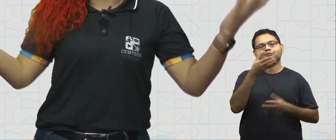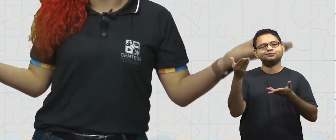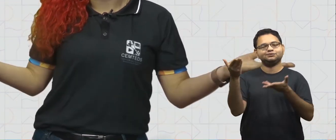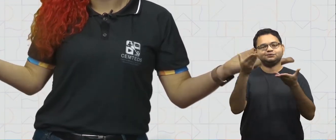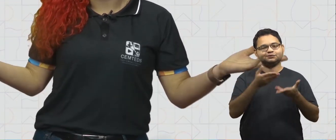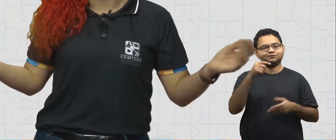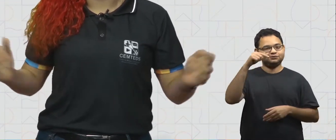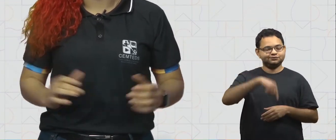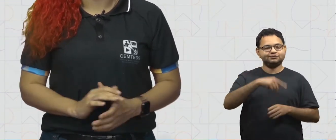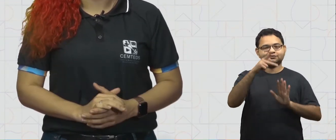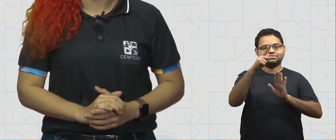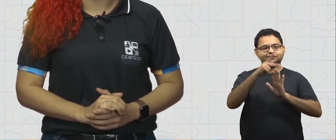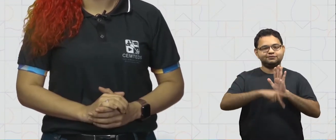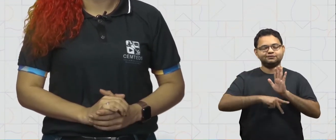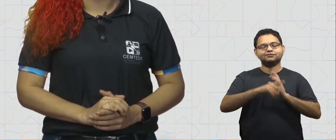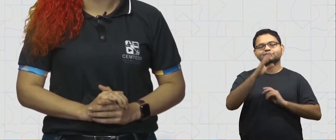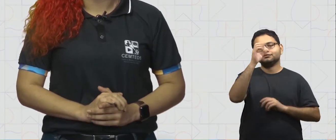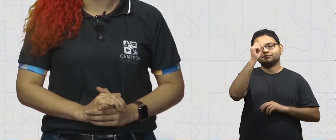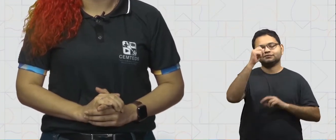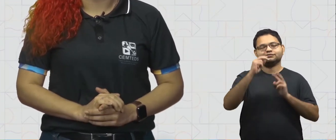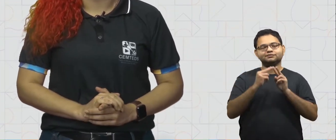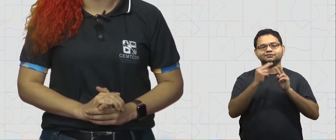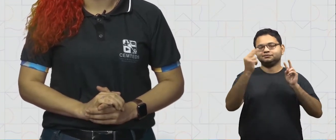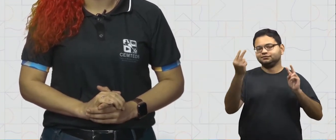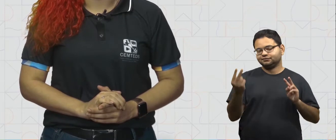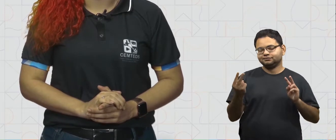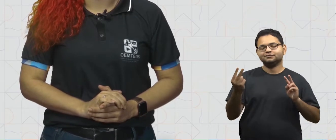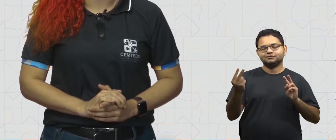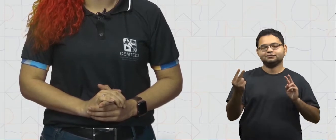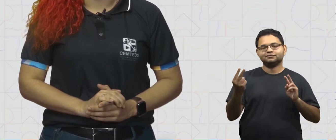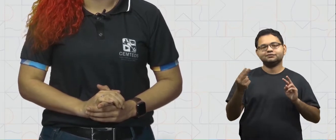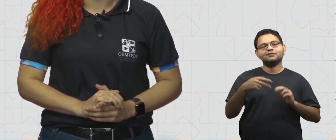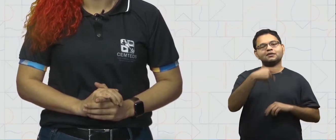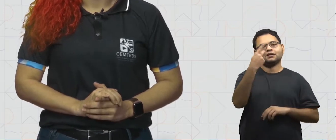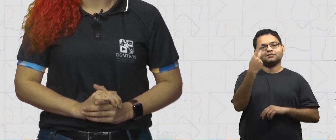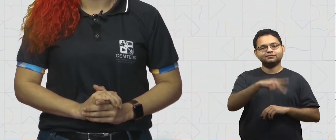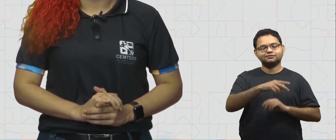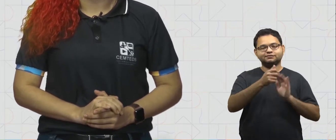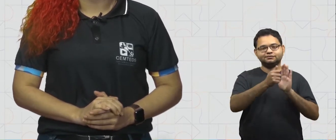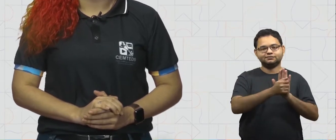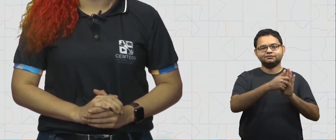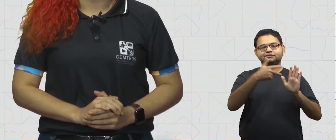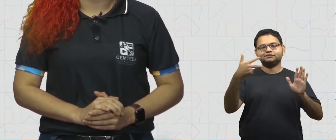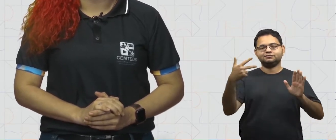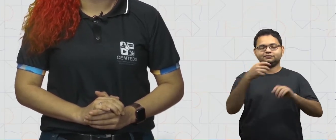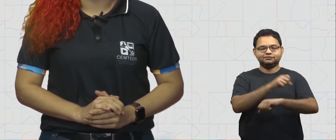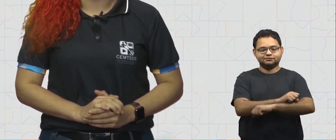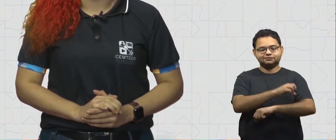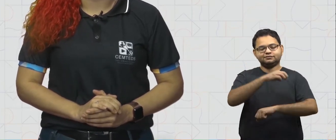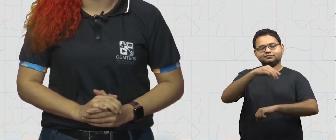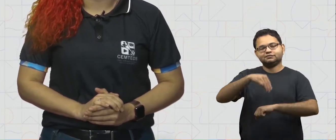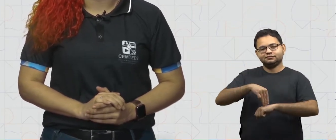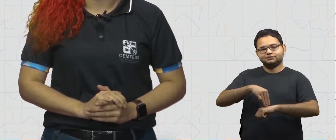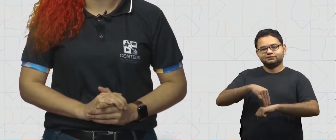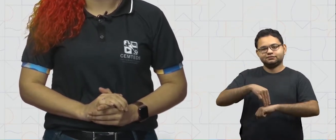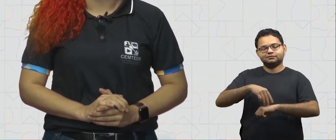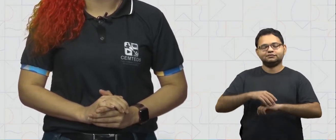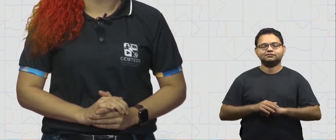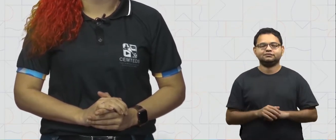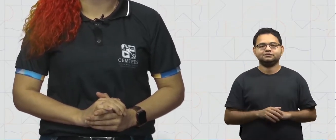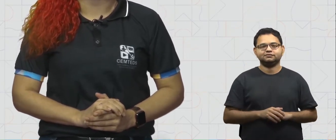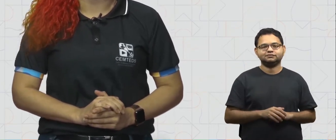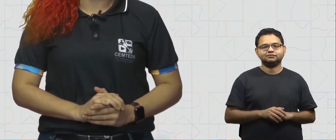Seja bem-vindo ao projeto Aprender Além da Escola, no Centro de Mídias e Tecnologias